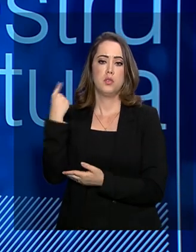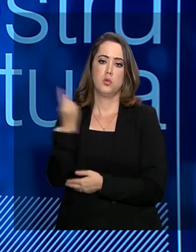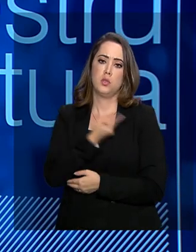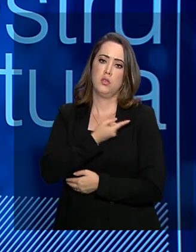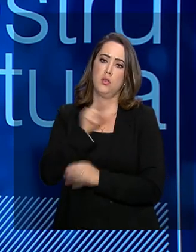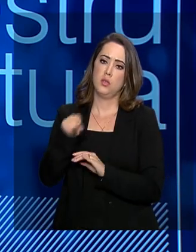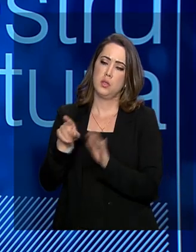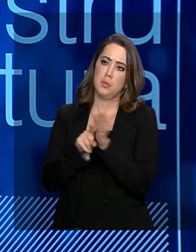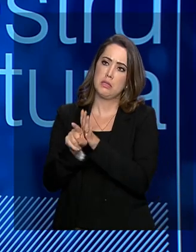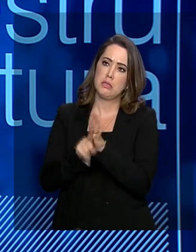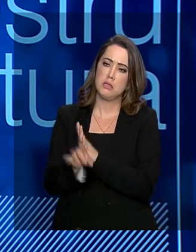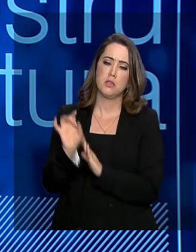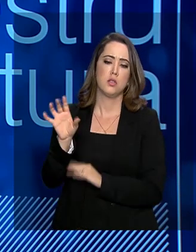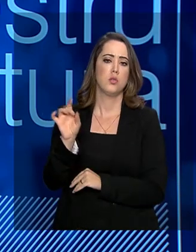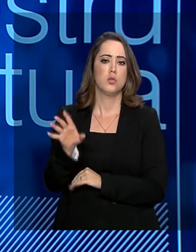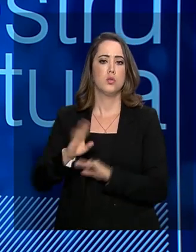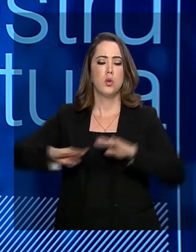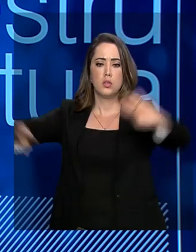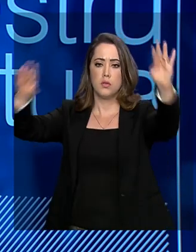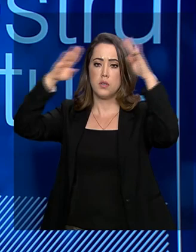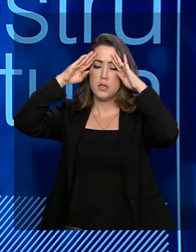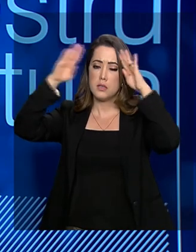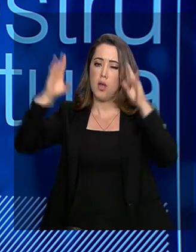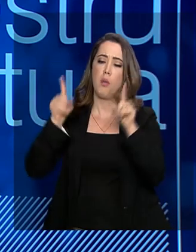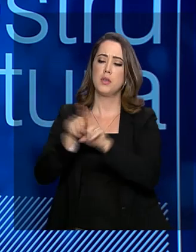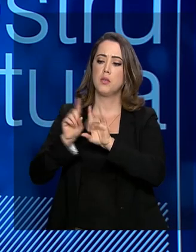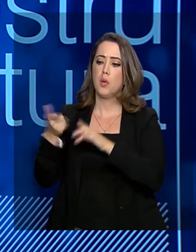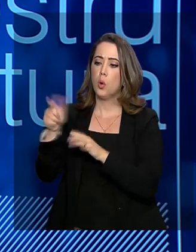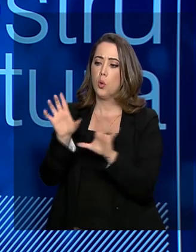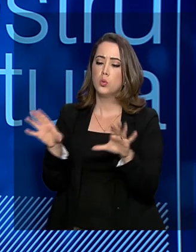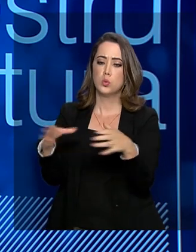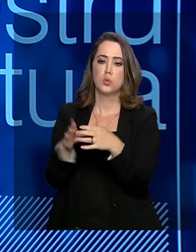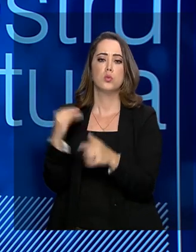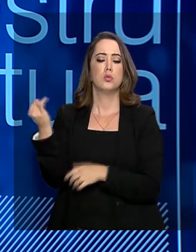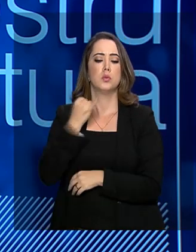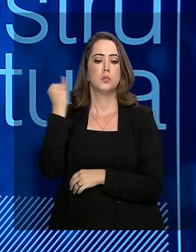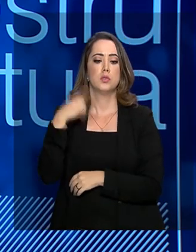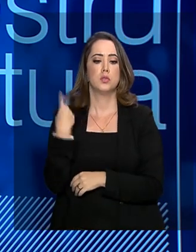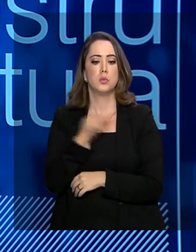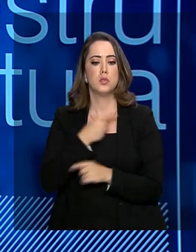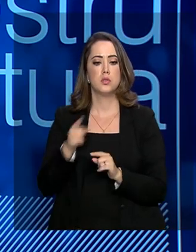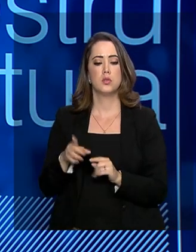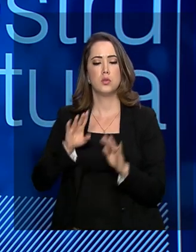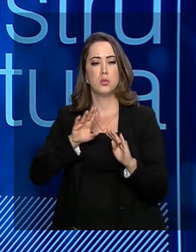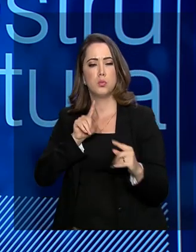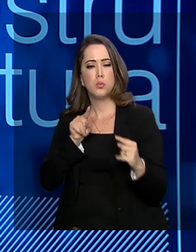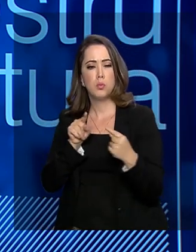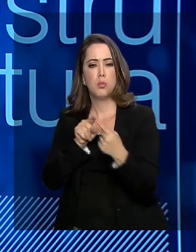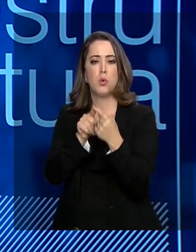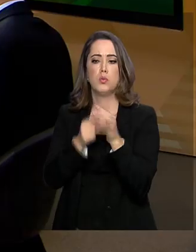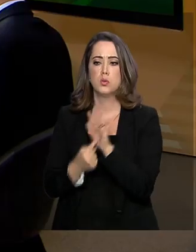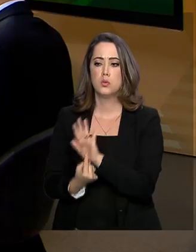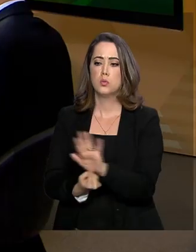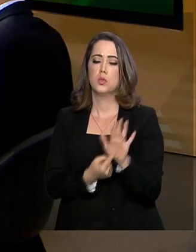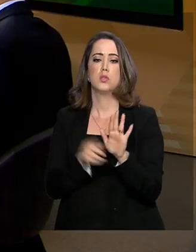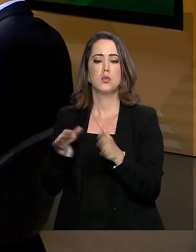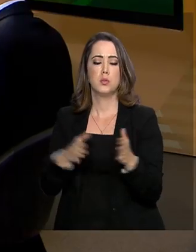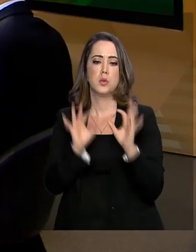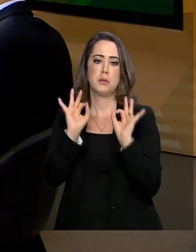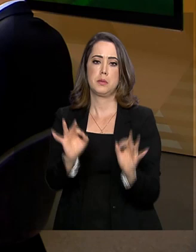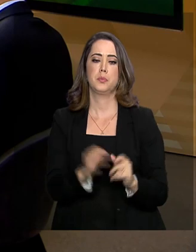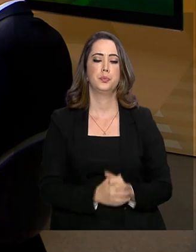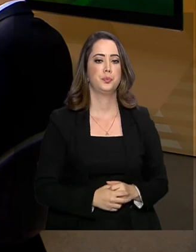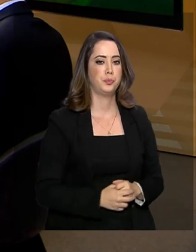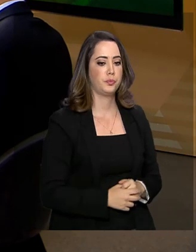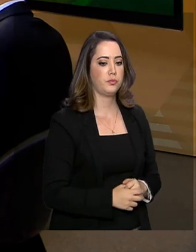Essas pesquisas, não só no setor de aviação, mas no setor rodoviário e em outros setores, é extremamente importante para nós e mostra que nós estamos no sentido certo. Recentemente também